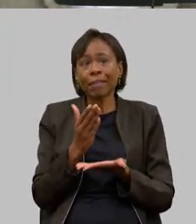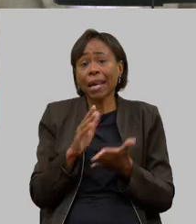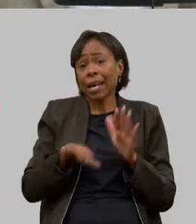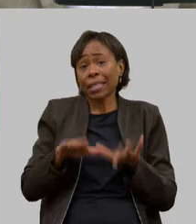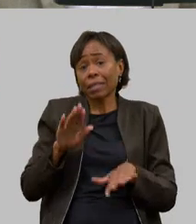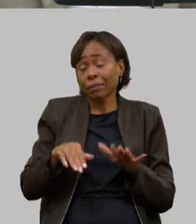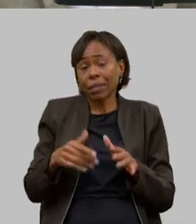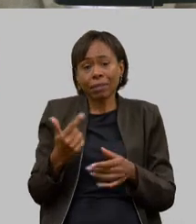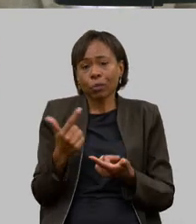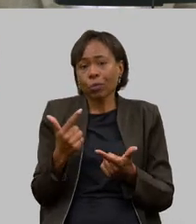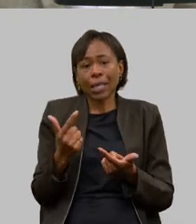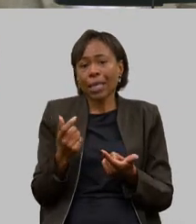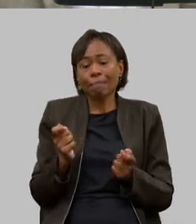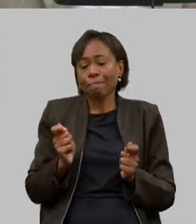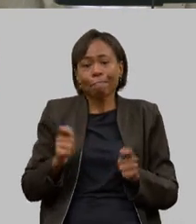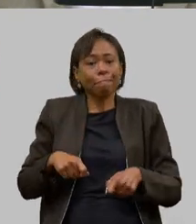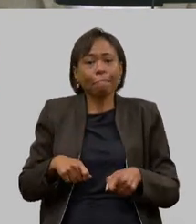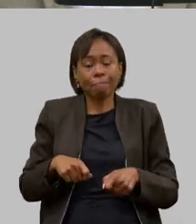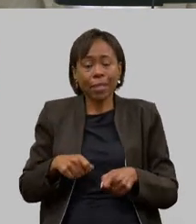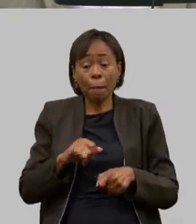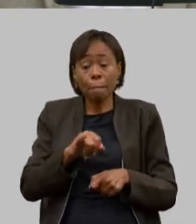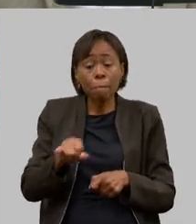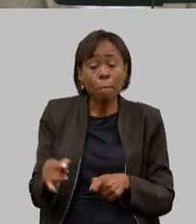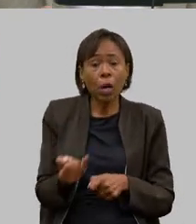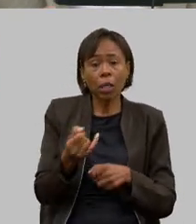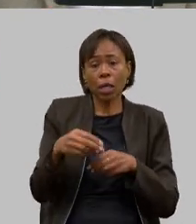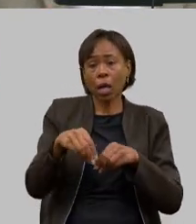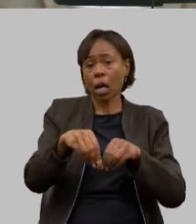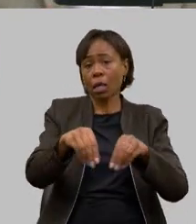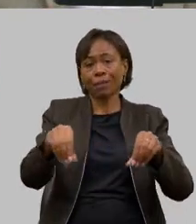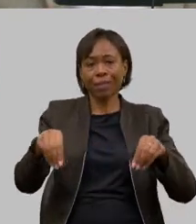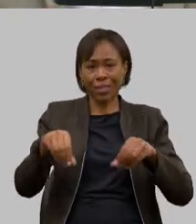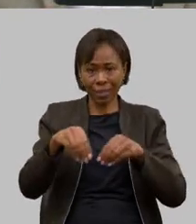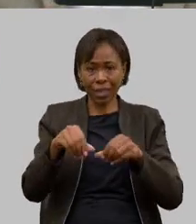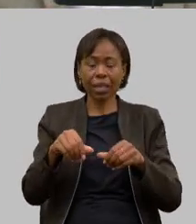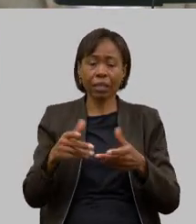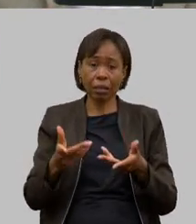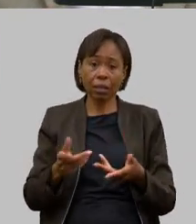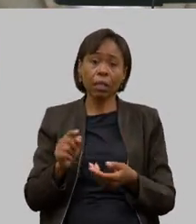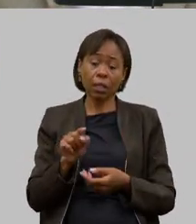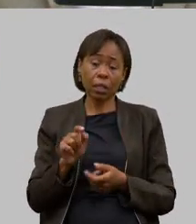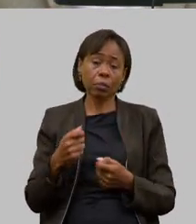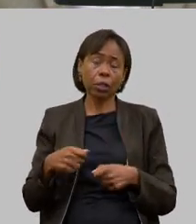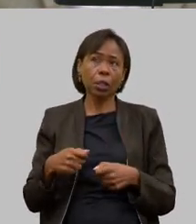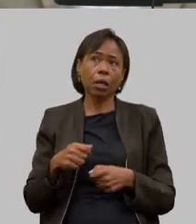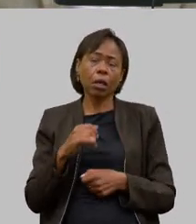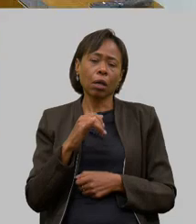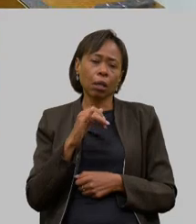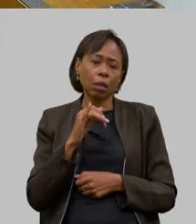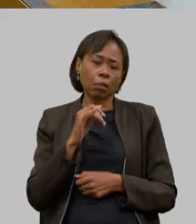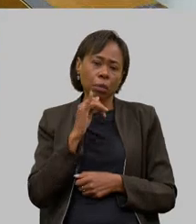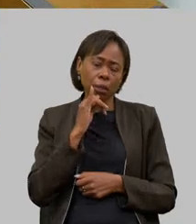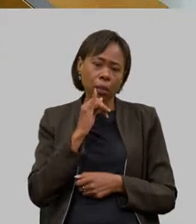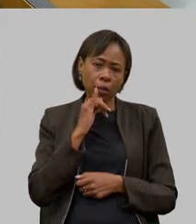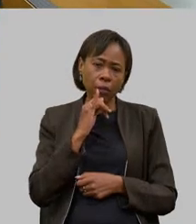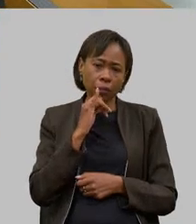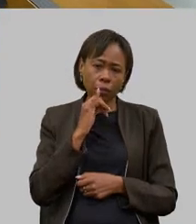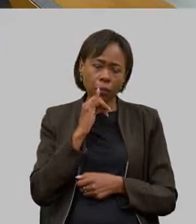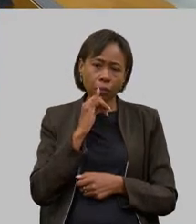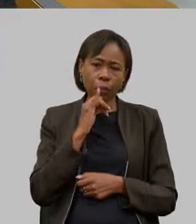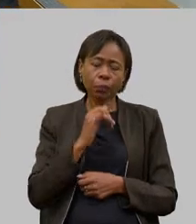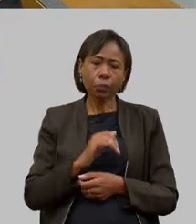aproveitar a terra da melhor maneira possível só para se ter um exemplo aqui